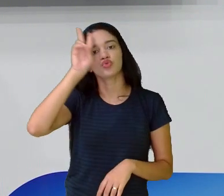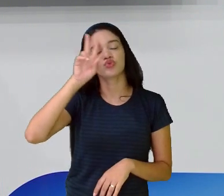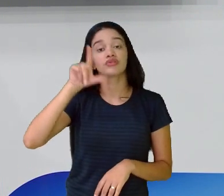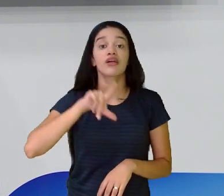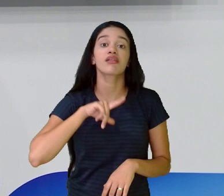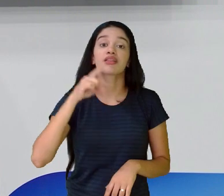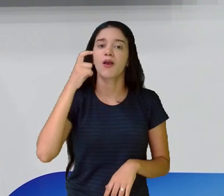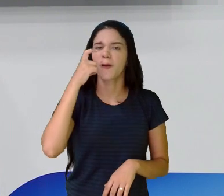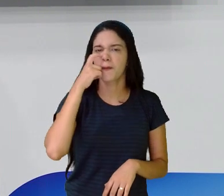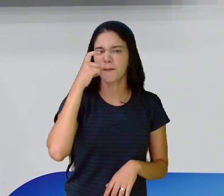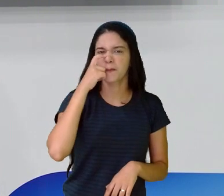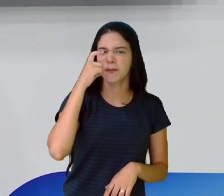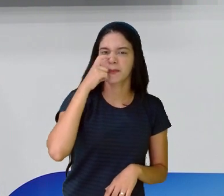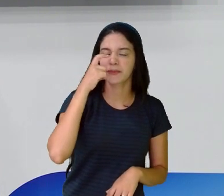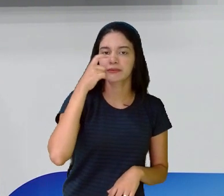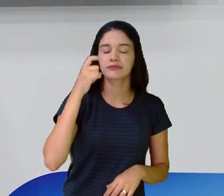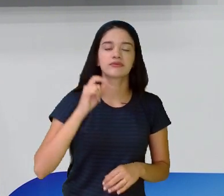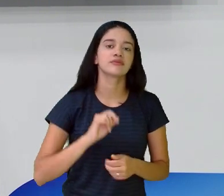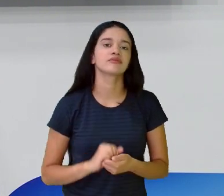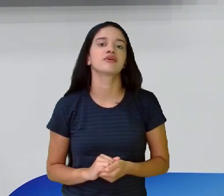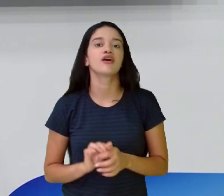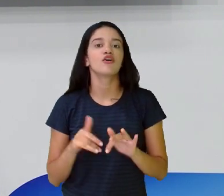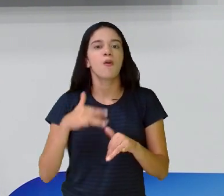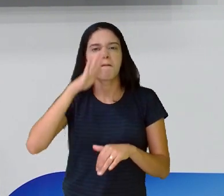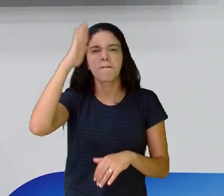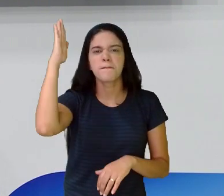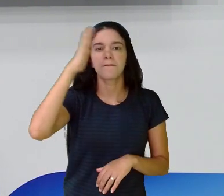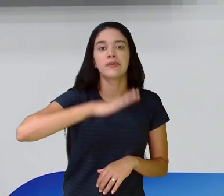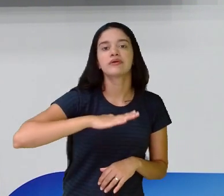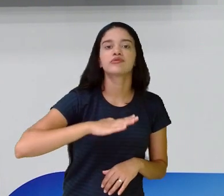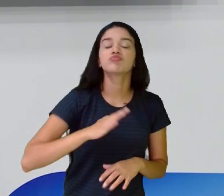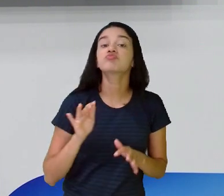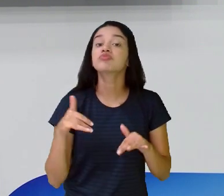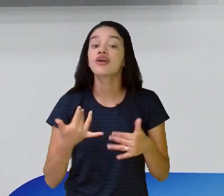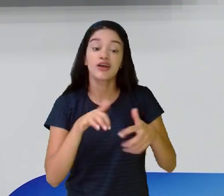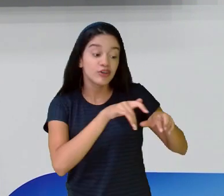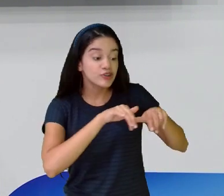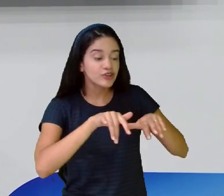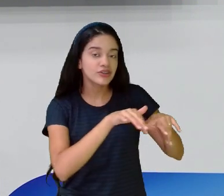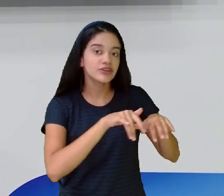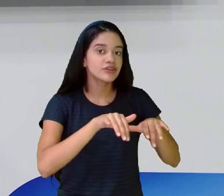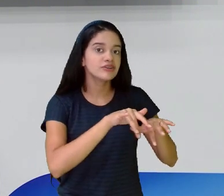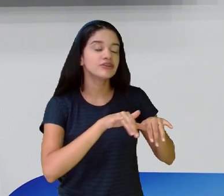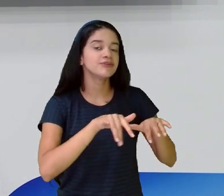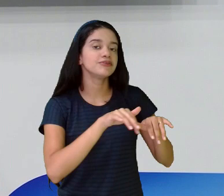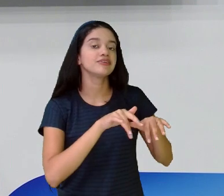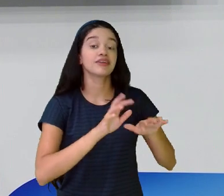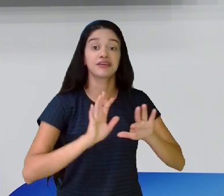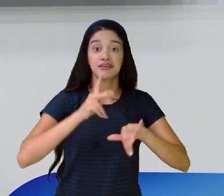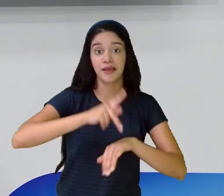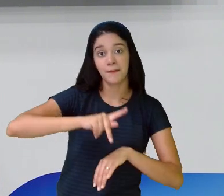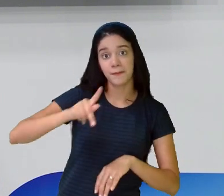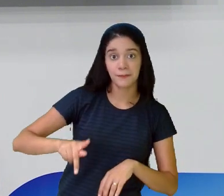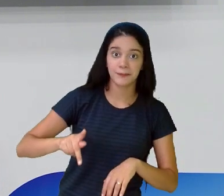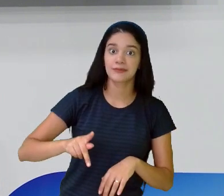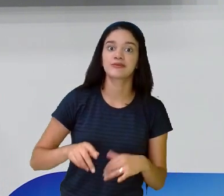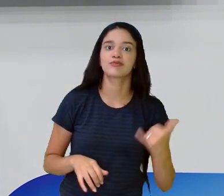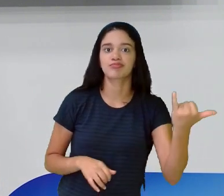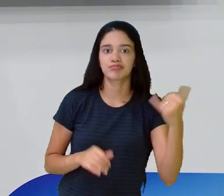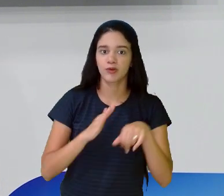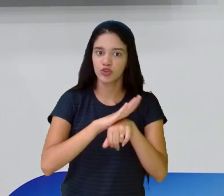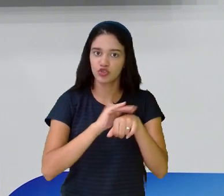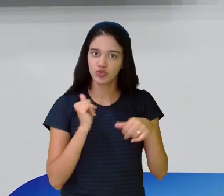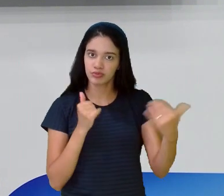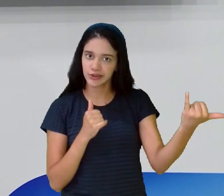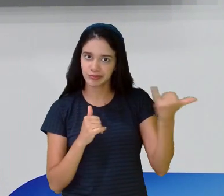bruxa? Que aparece aí a bruxa como vilã? Escreve aí no chat que a professora Márcia, qualquer momento, me